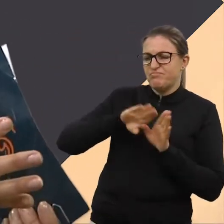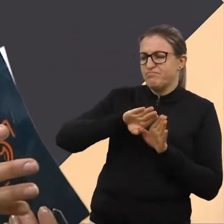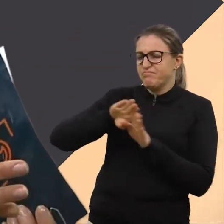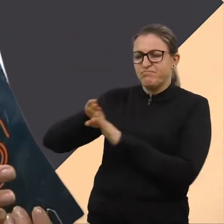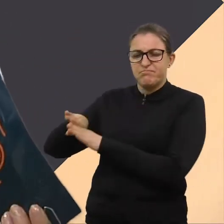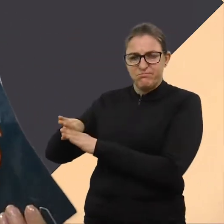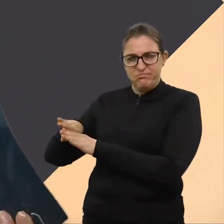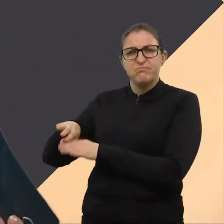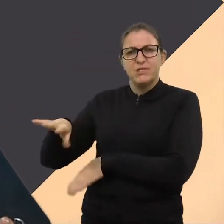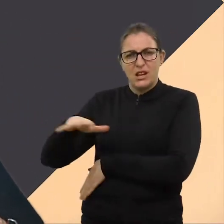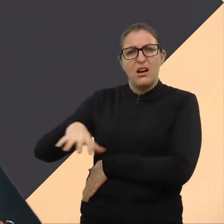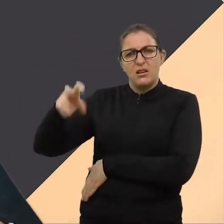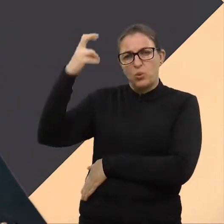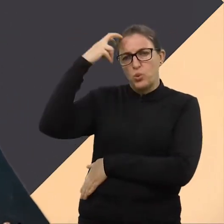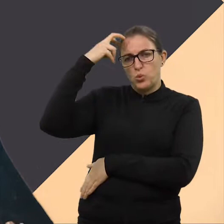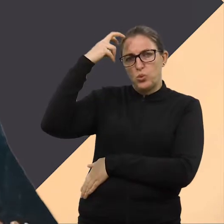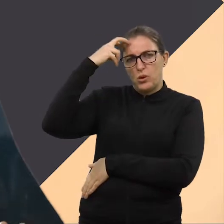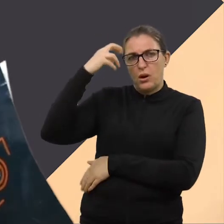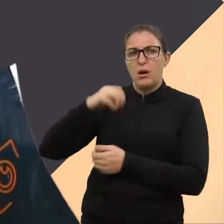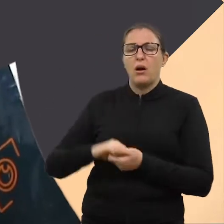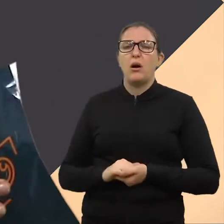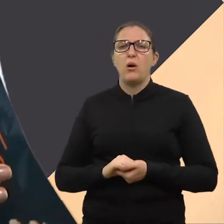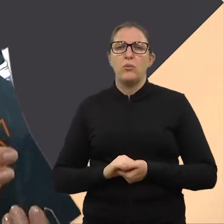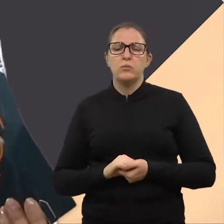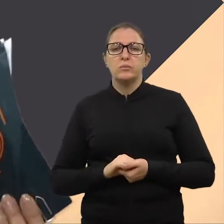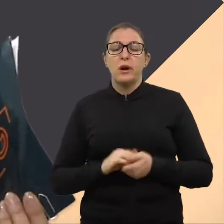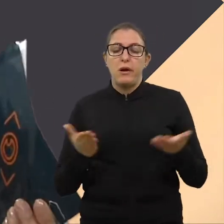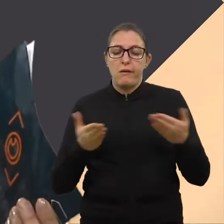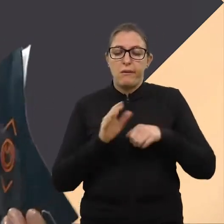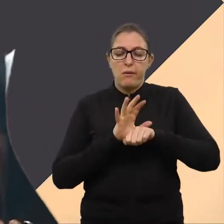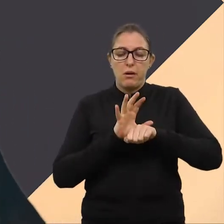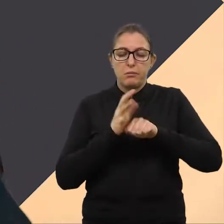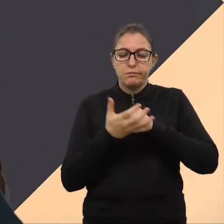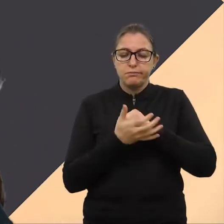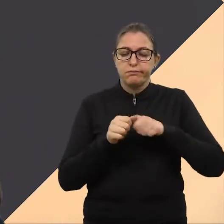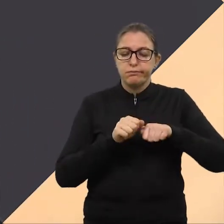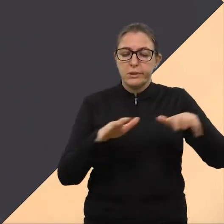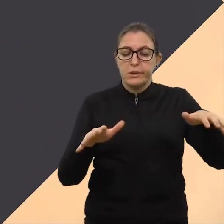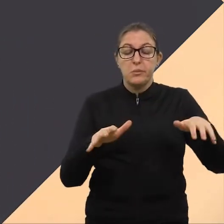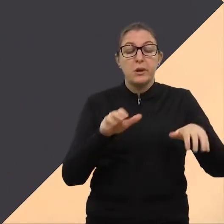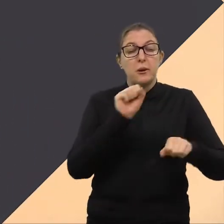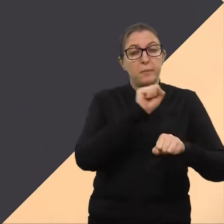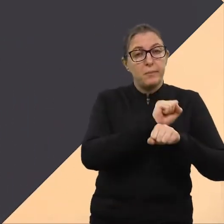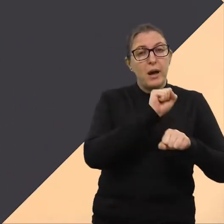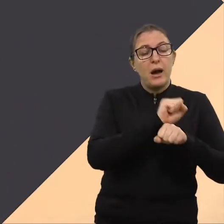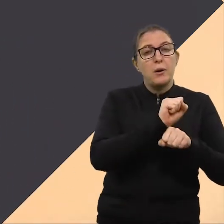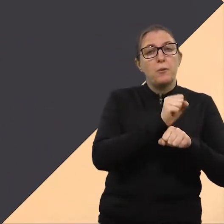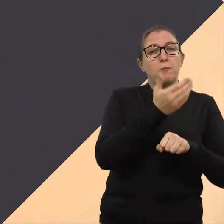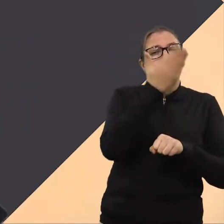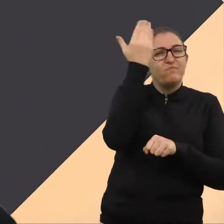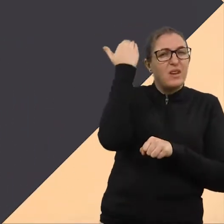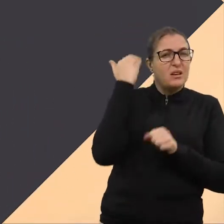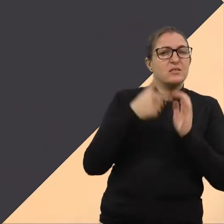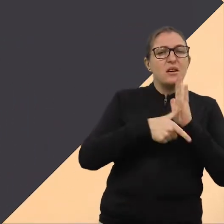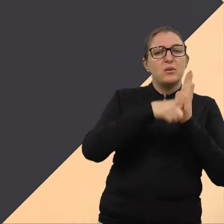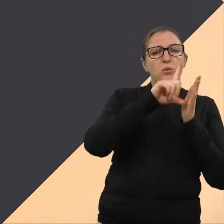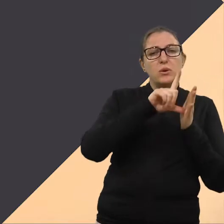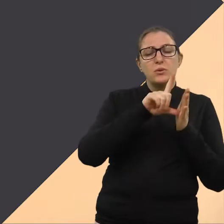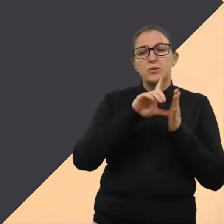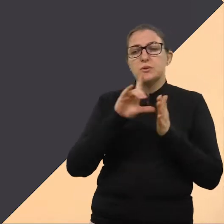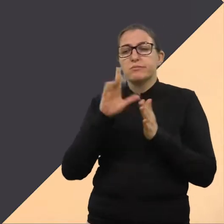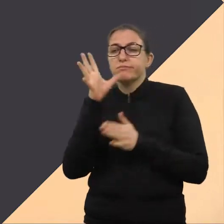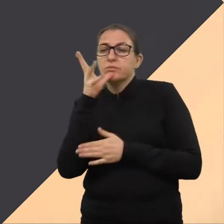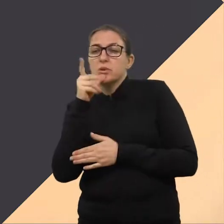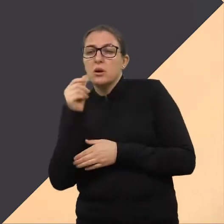a gente falou, né? Ela é talvez a última parar, a primeira a parar e a última a voltar, mas ela tem muita